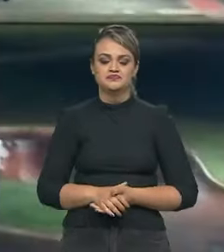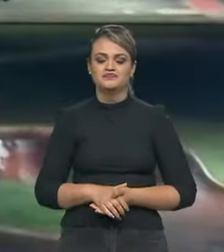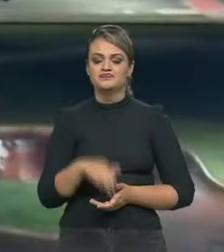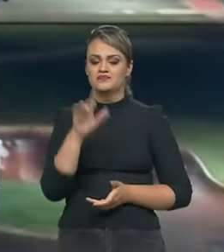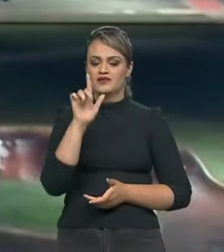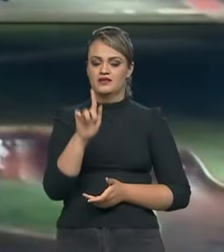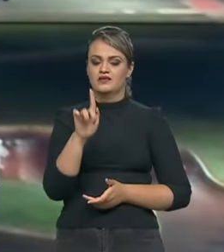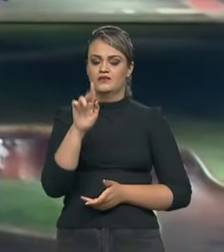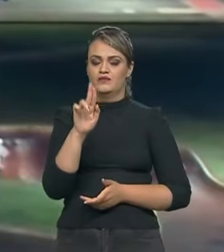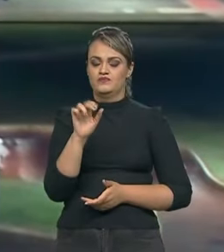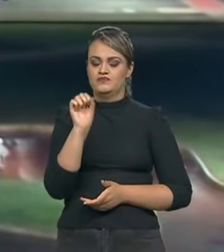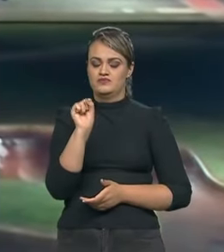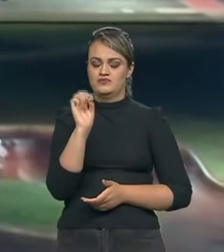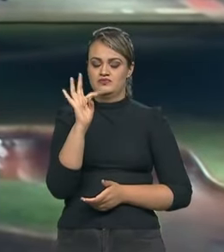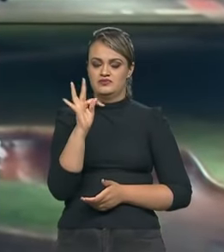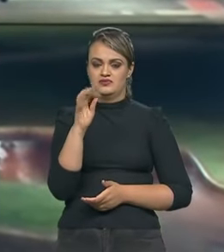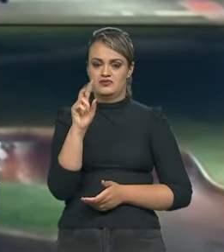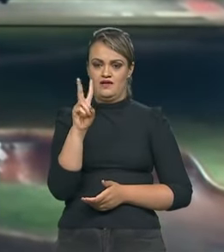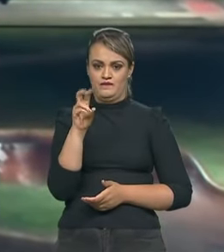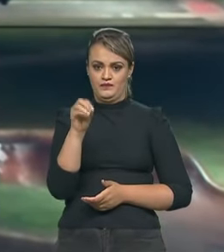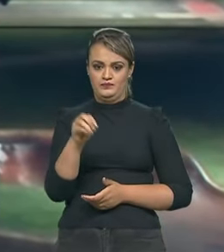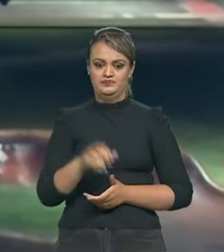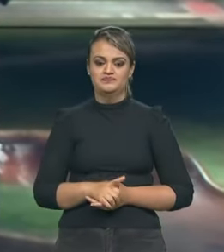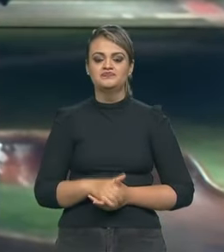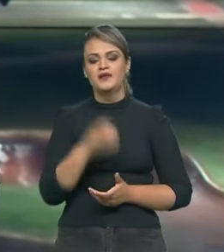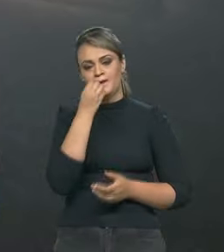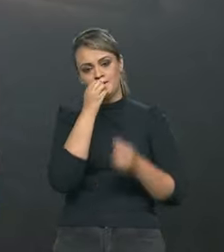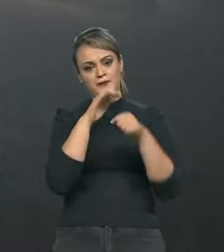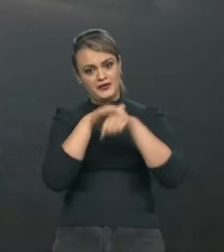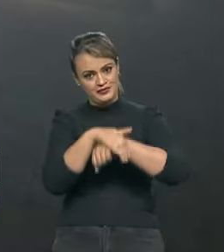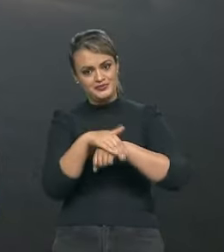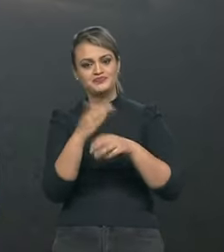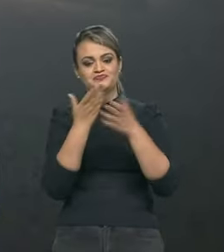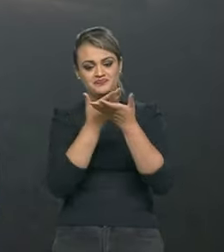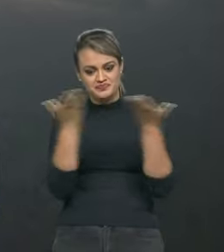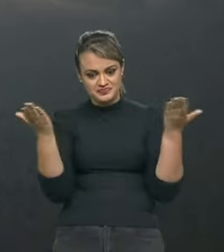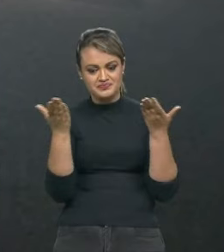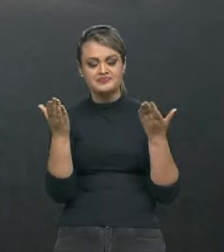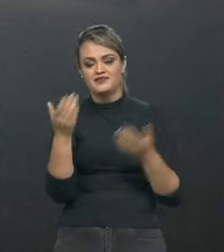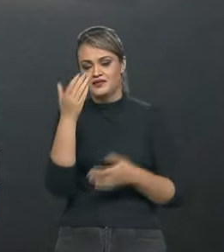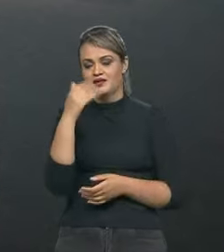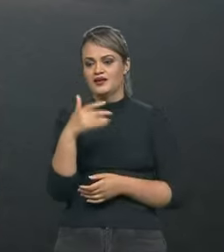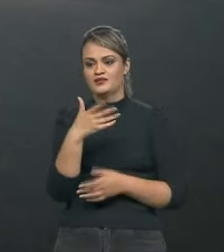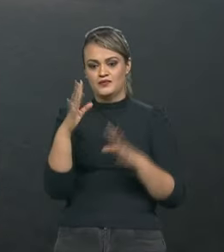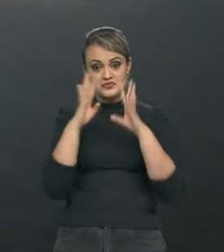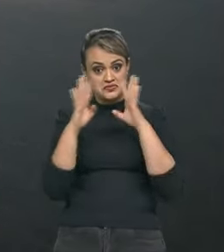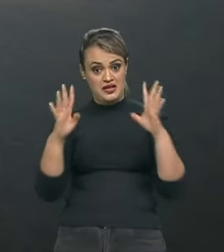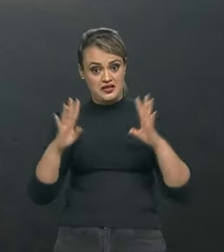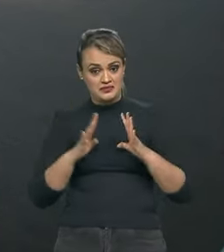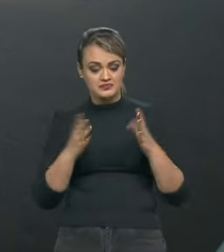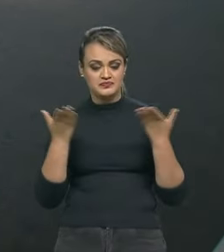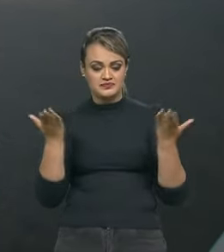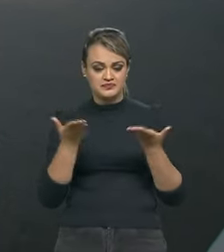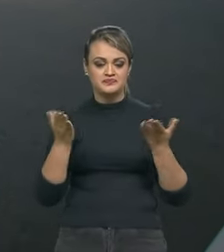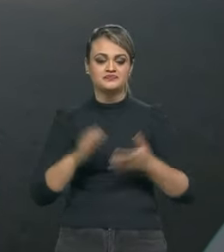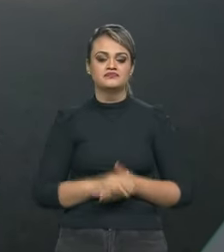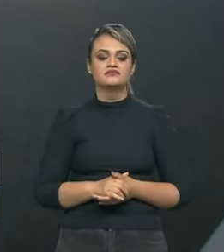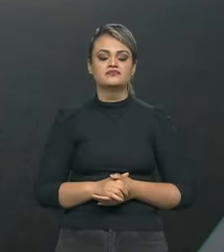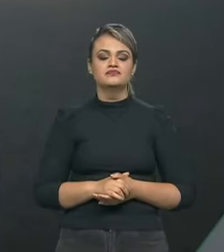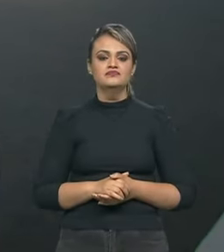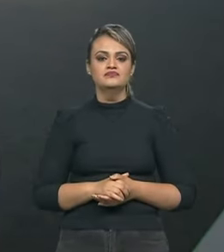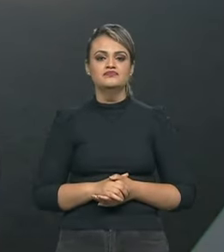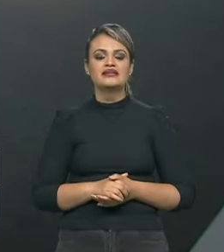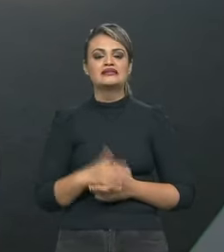Gustavo Schwab, qual que a sua pergunta para o Piquet? Boa noite, Nelson. Obrigado, Marina. Boa noite a todos que acompanham o Sem Cessura nessa noite.